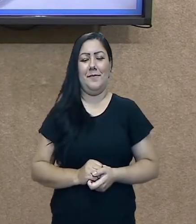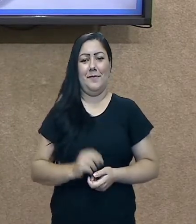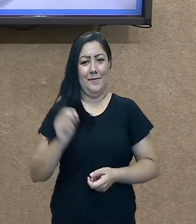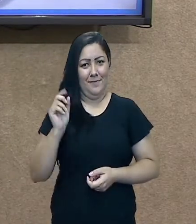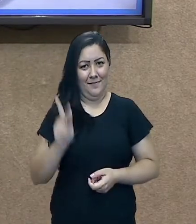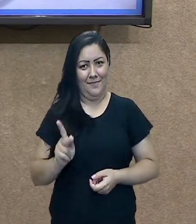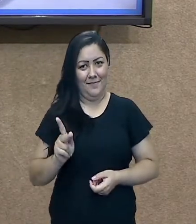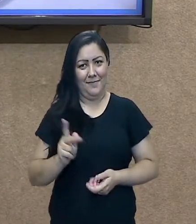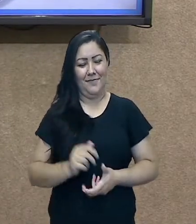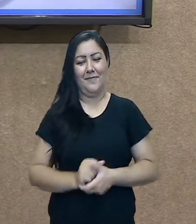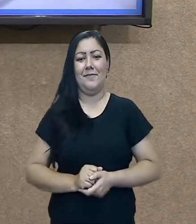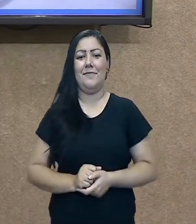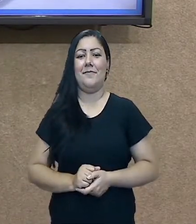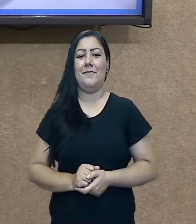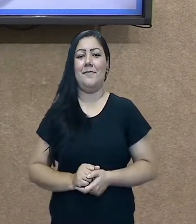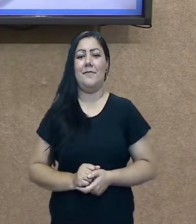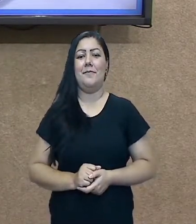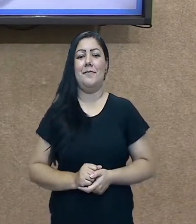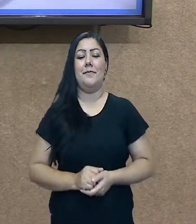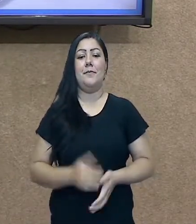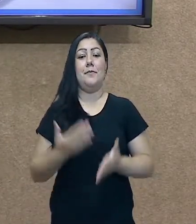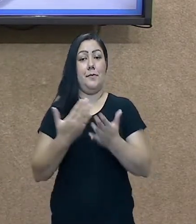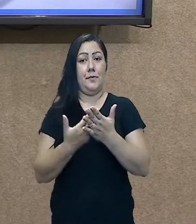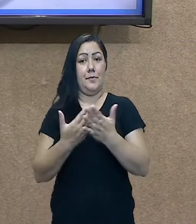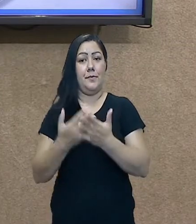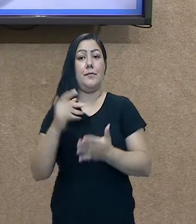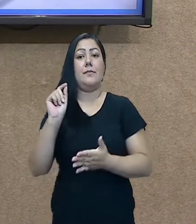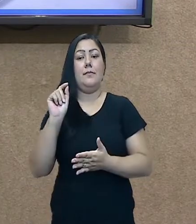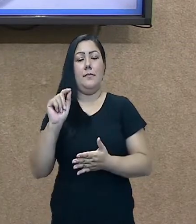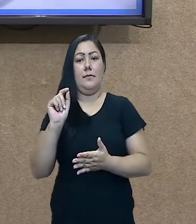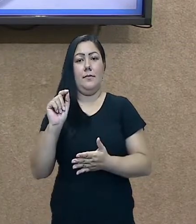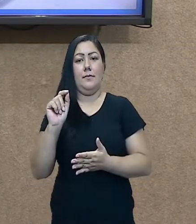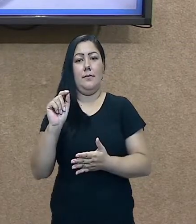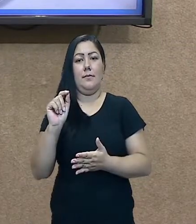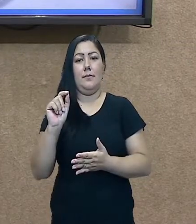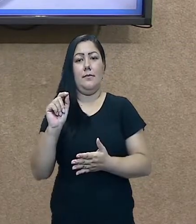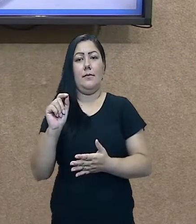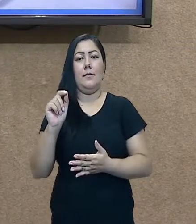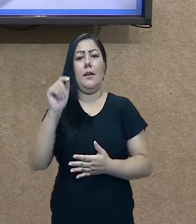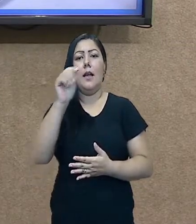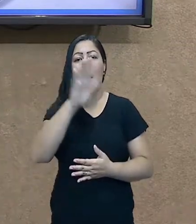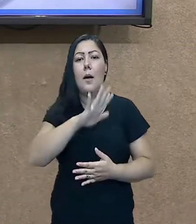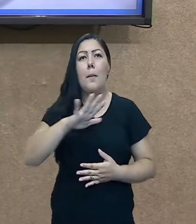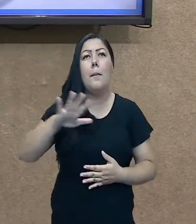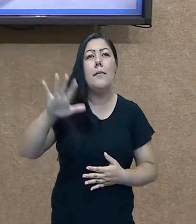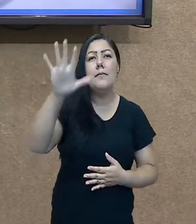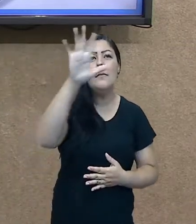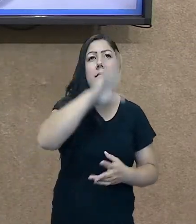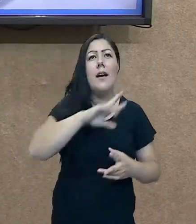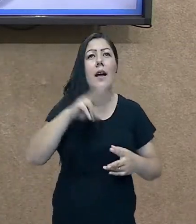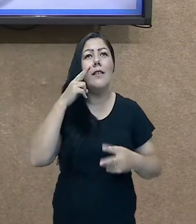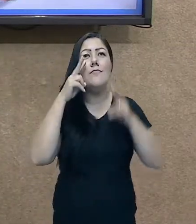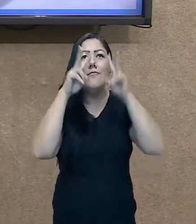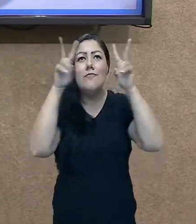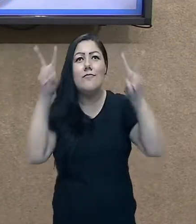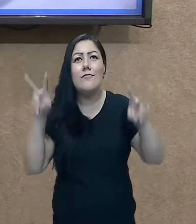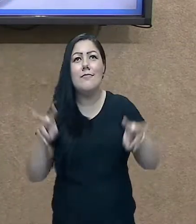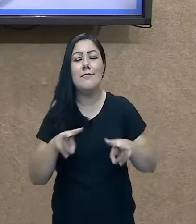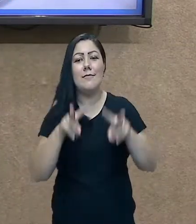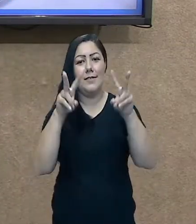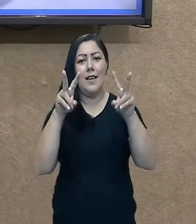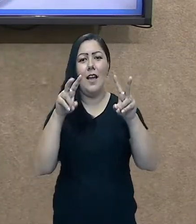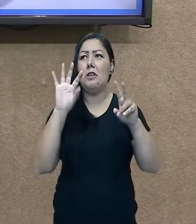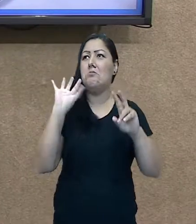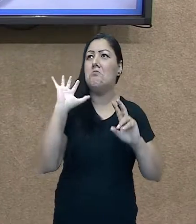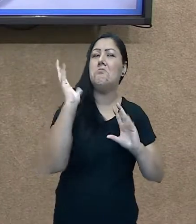Então nós vimos sobre paisagens, que é tudo aquilo que nós vemos